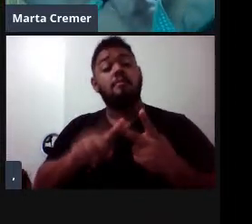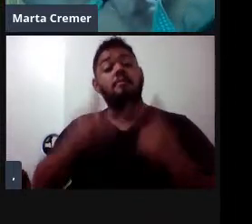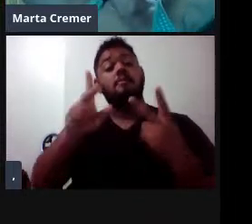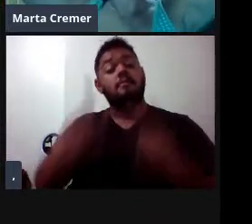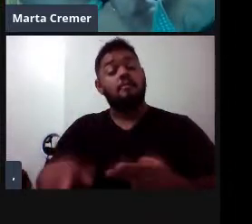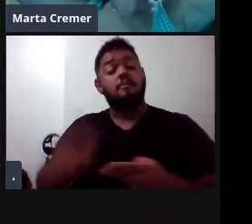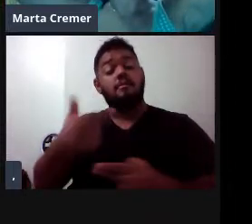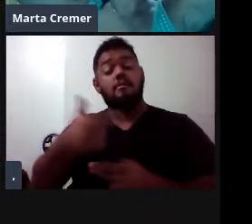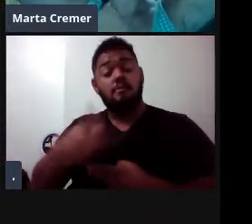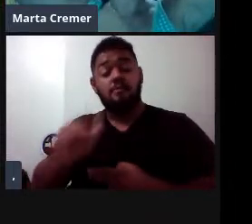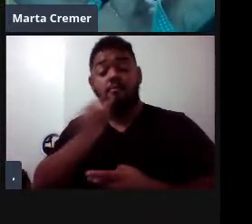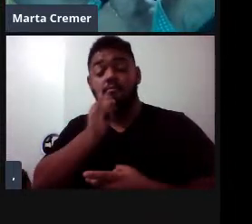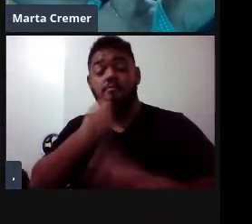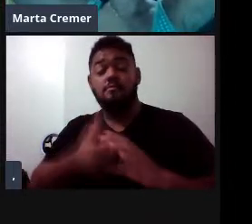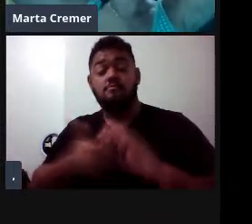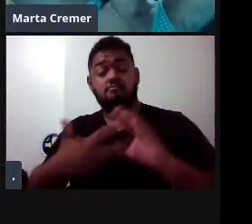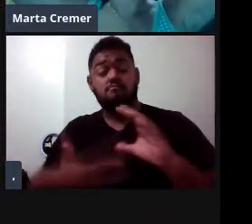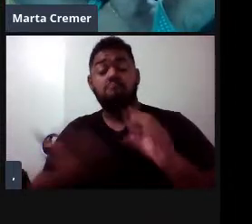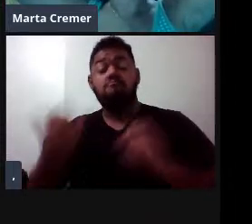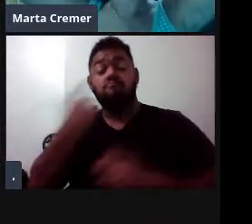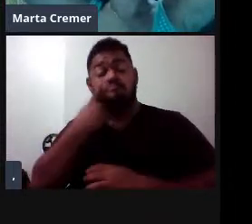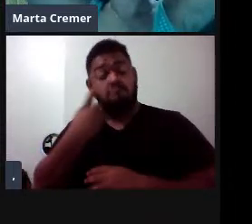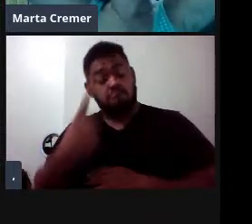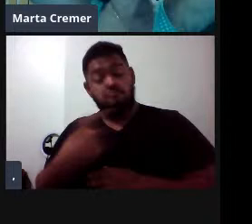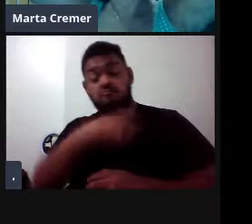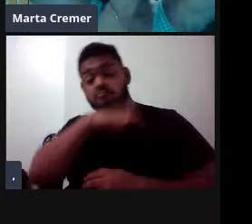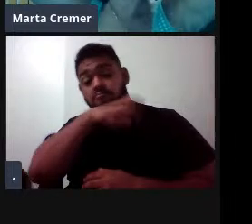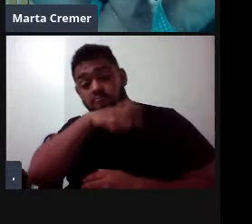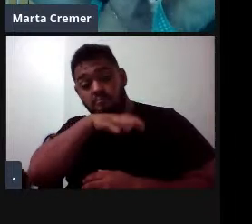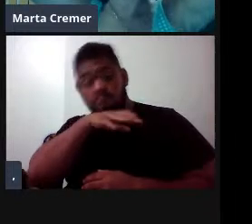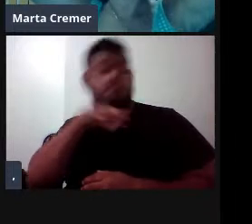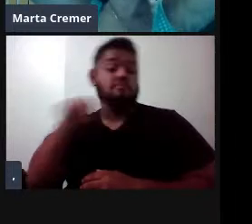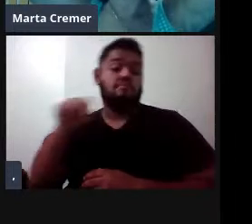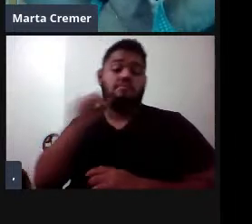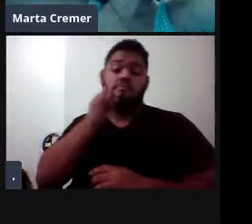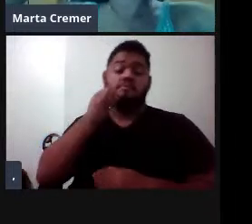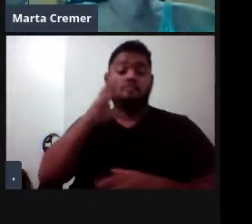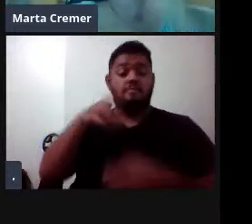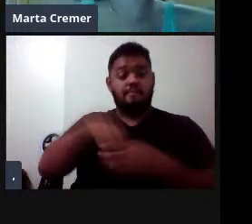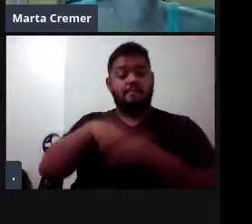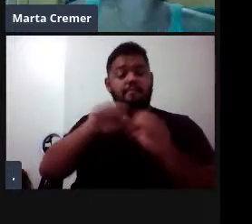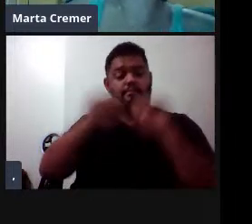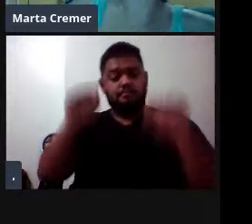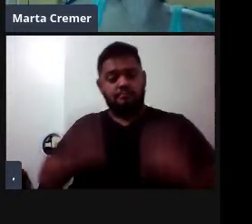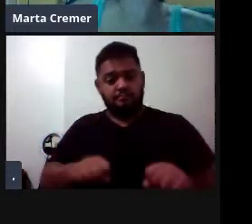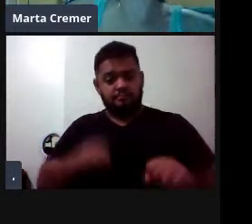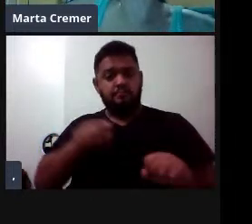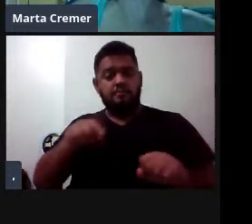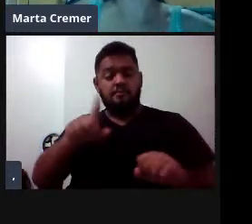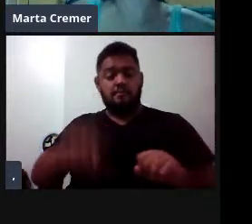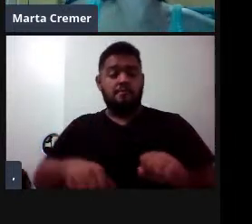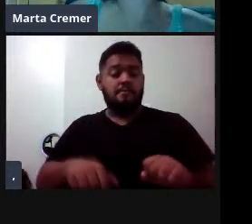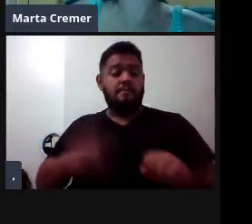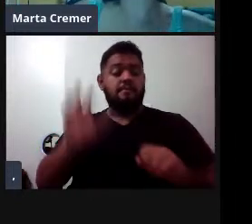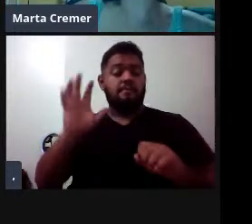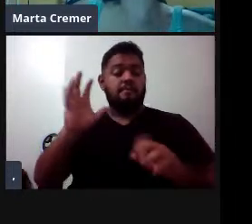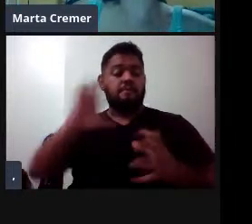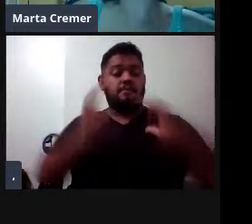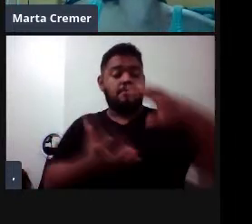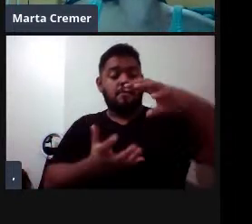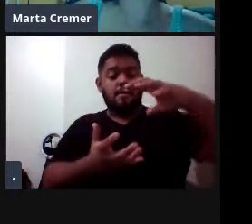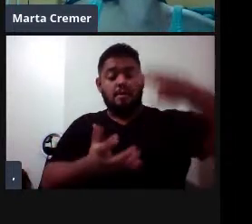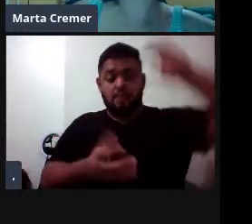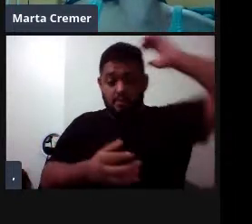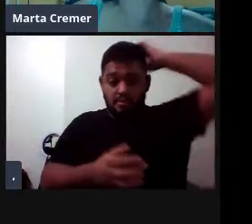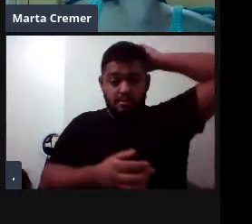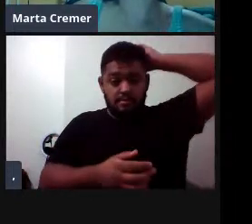né, uma característica interessante é que são animais que ocuparam os grandes sistemas fluviais dos trópicos, né, o Indus e o Ganges Bramaputra,